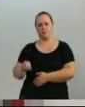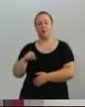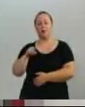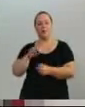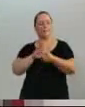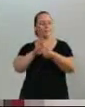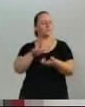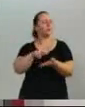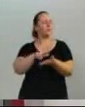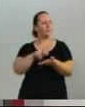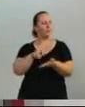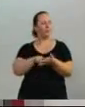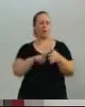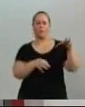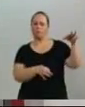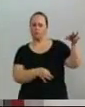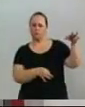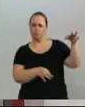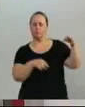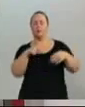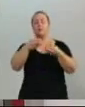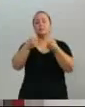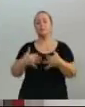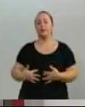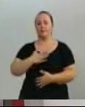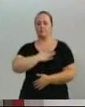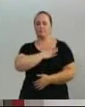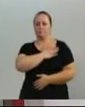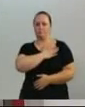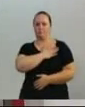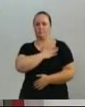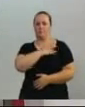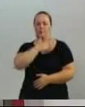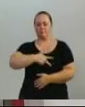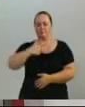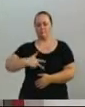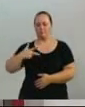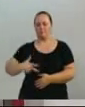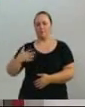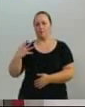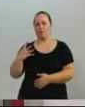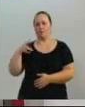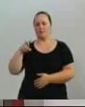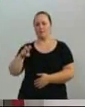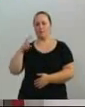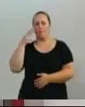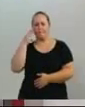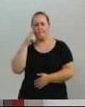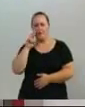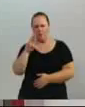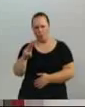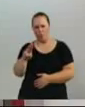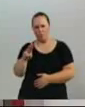Essa folhinha que relatava que o ex-prefeito João Paulo Clamibing deixou R$ 45.112.799,58